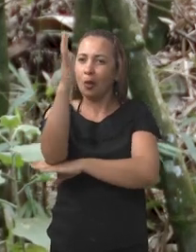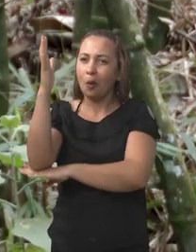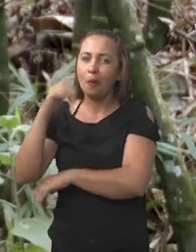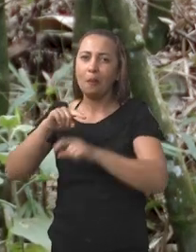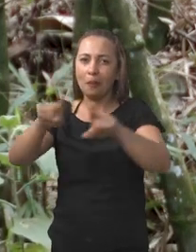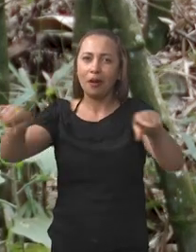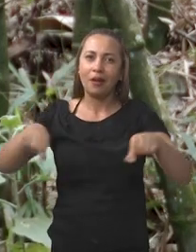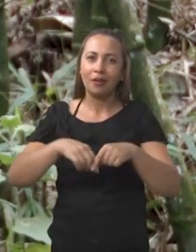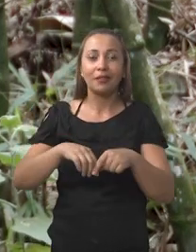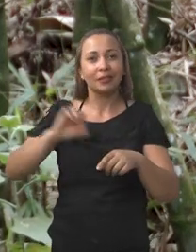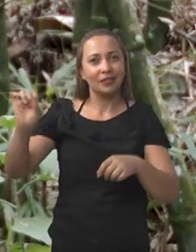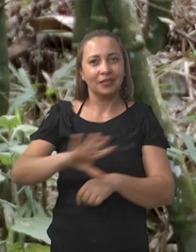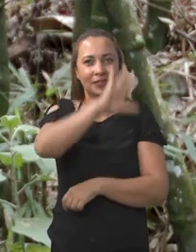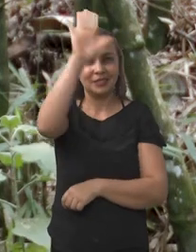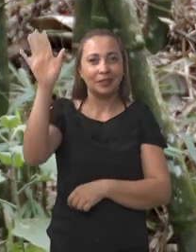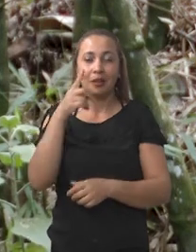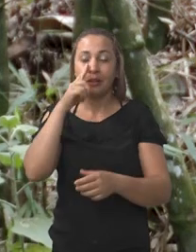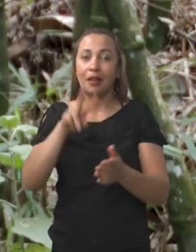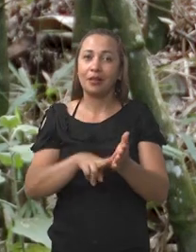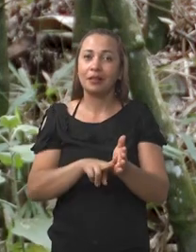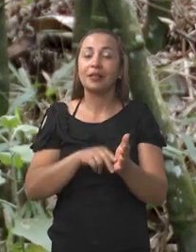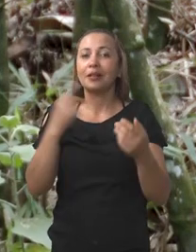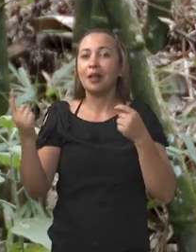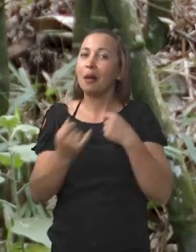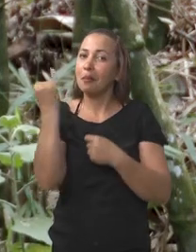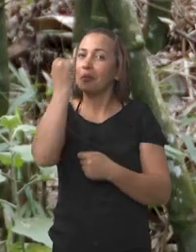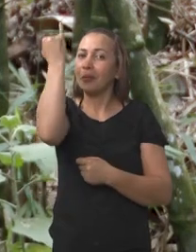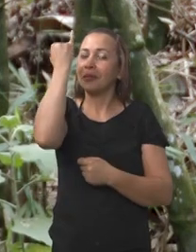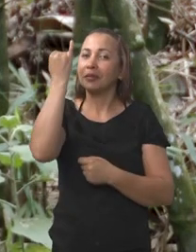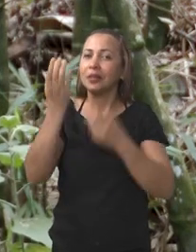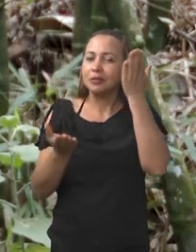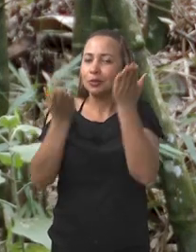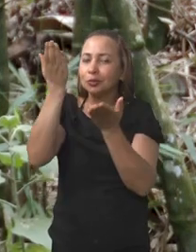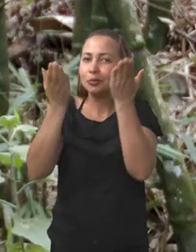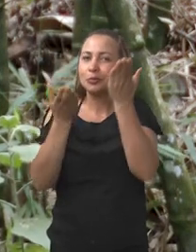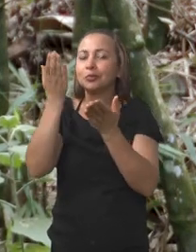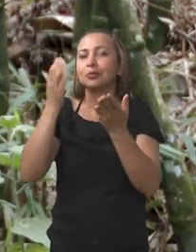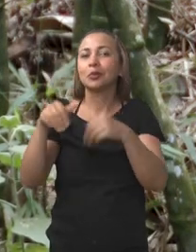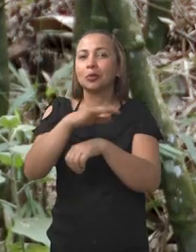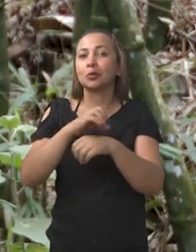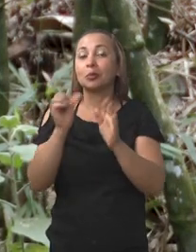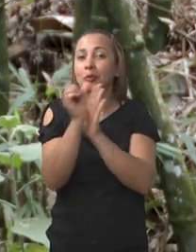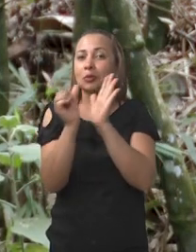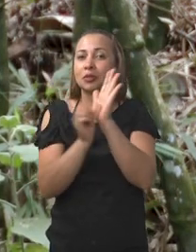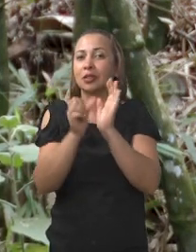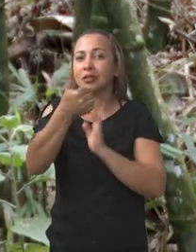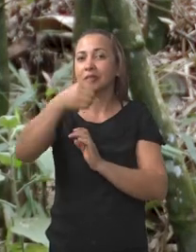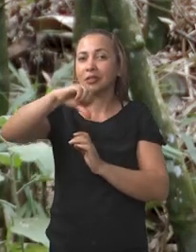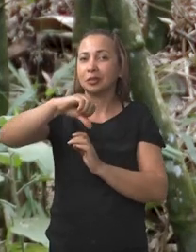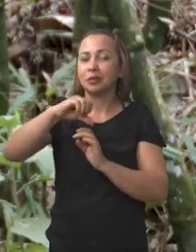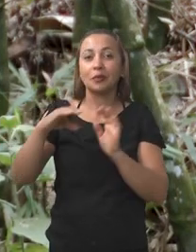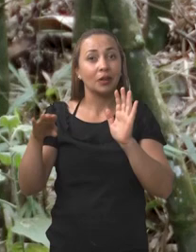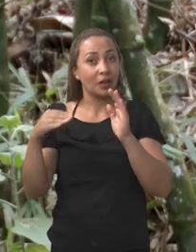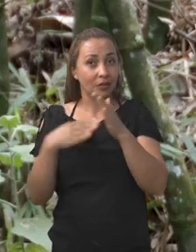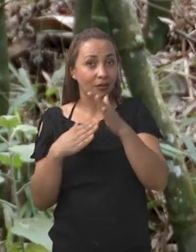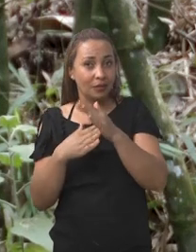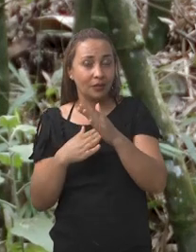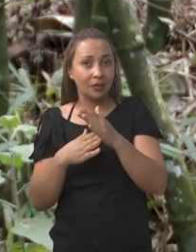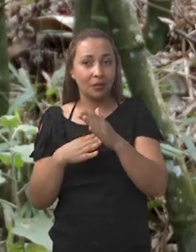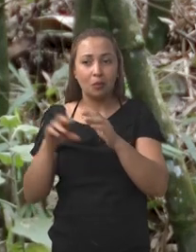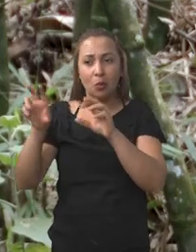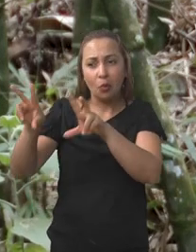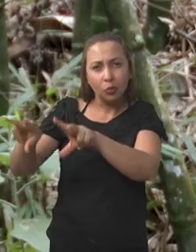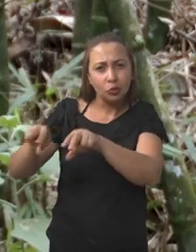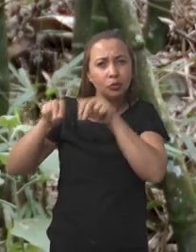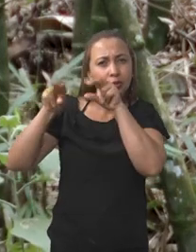parque nacional a partir da análise da importância econômica da Chapada Diamantina durante o século XIX. Nesse período,